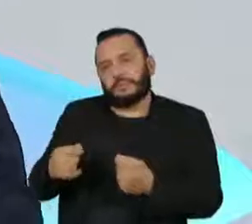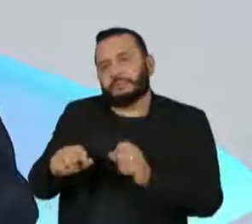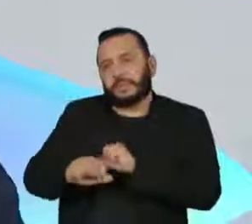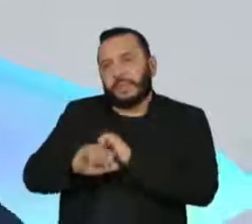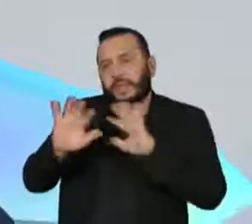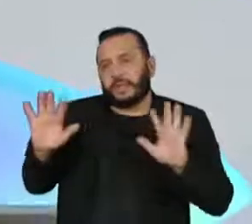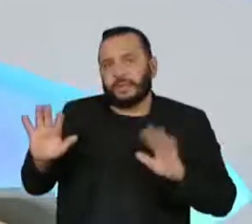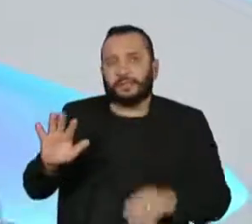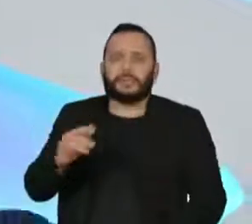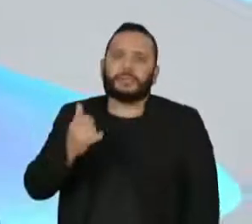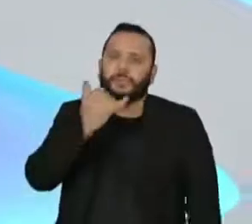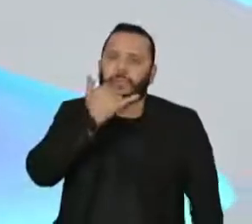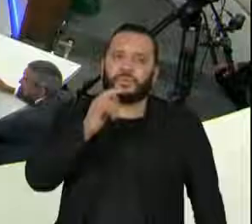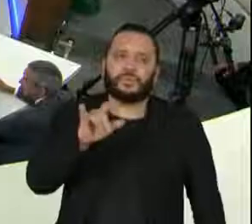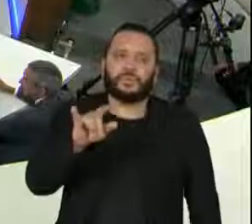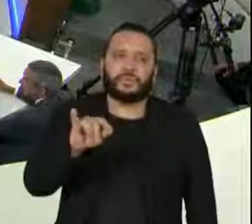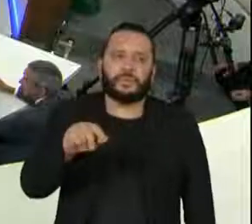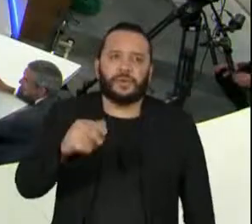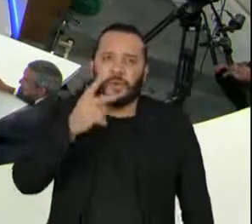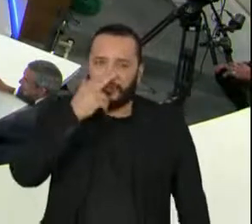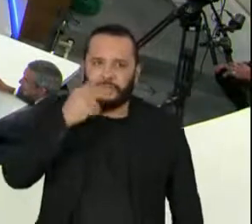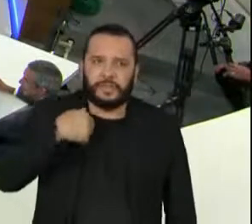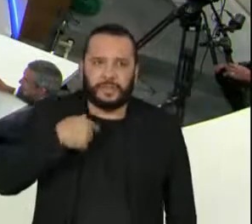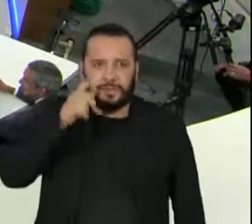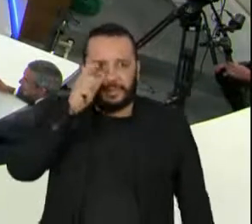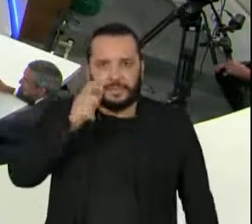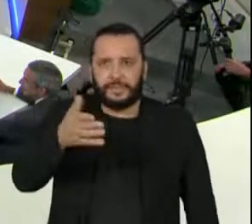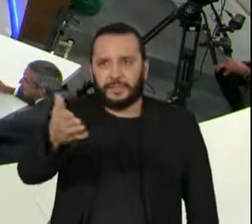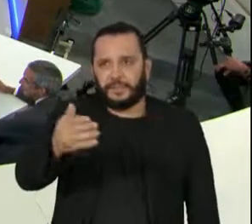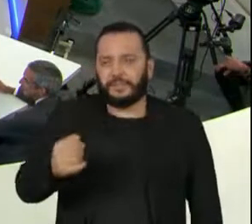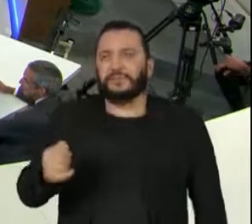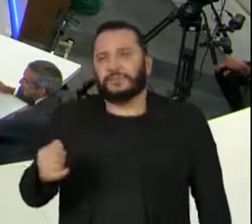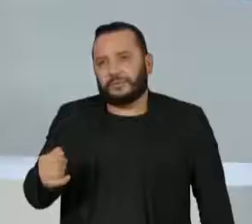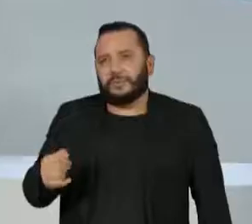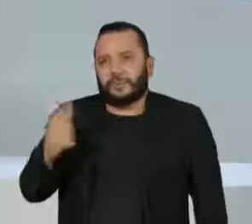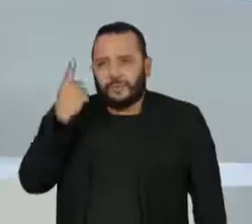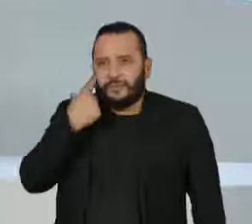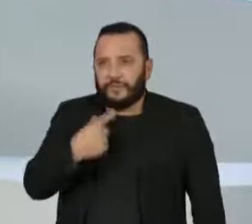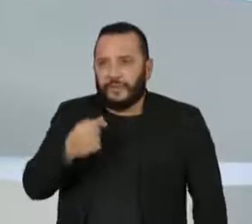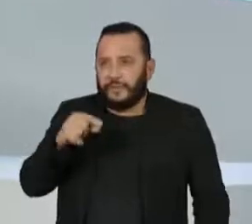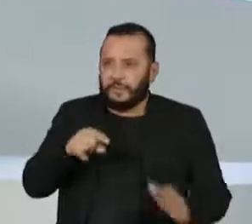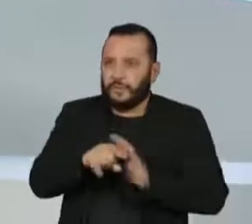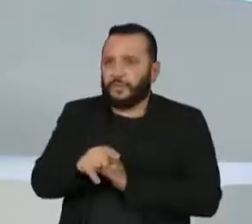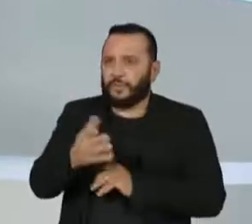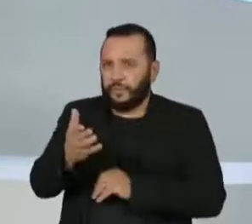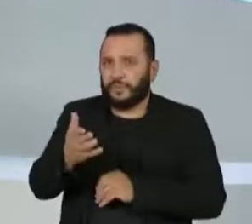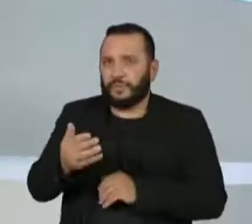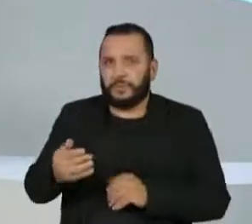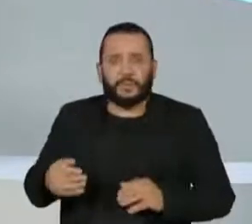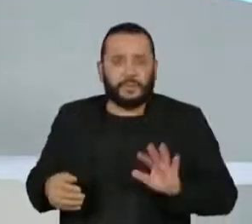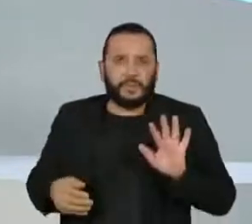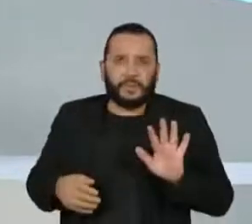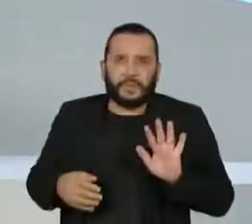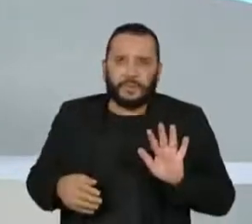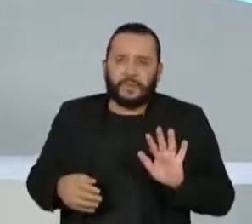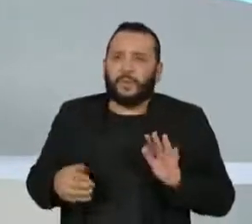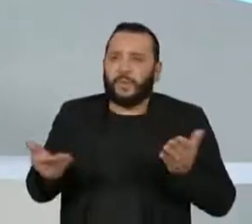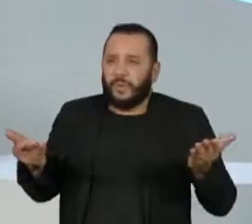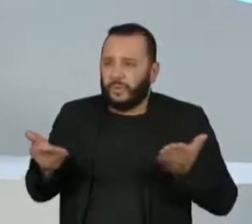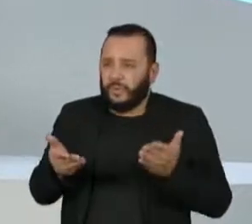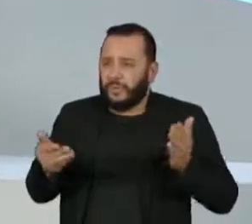Agora, desculpa, eu achei isso muito interessante que a Vera perguntou e que você comentou com o Pedro. Teoricamente, então, as